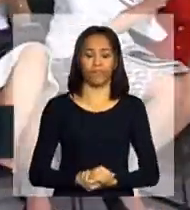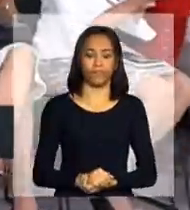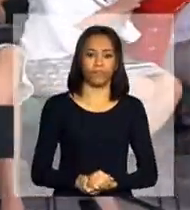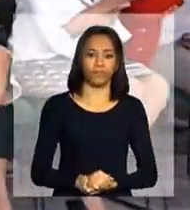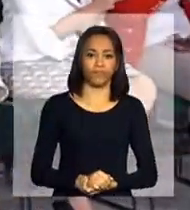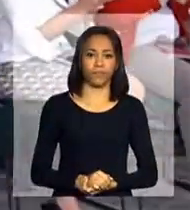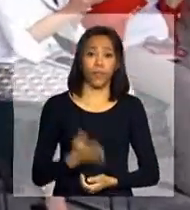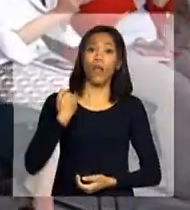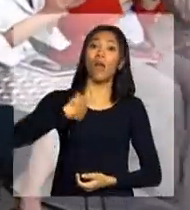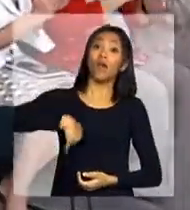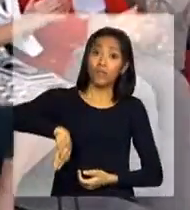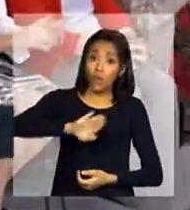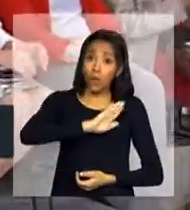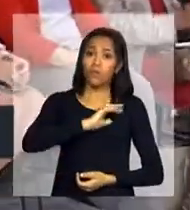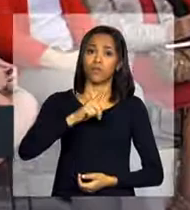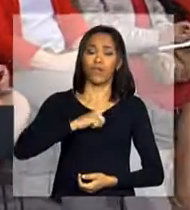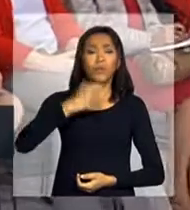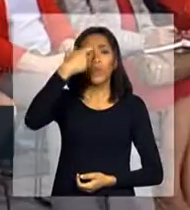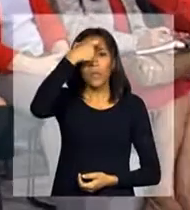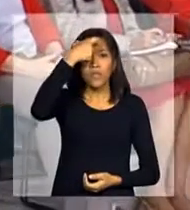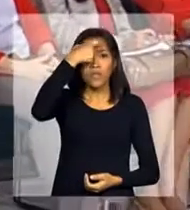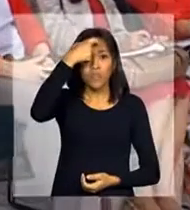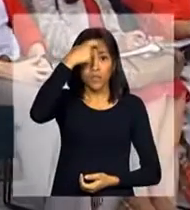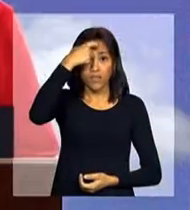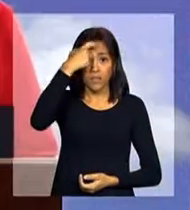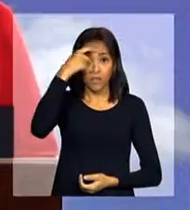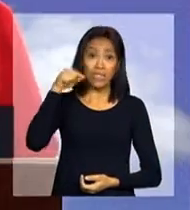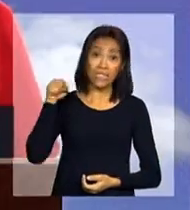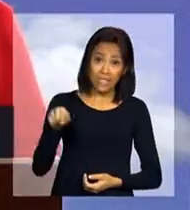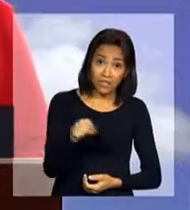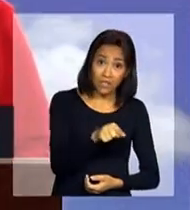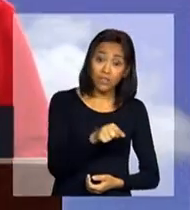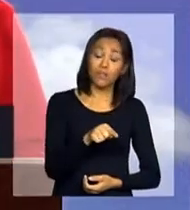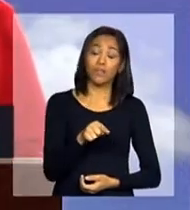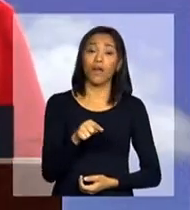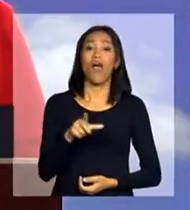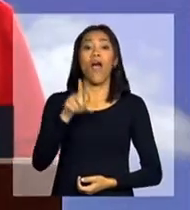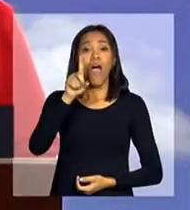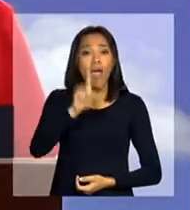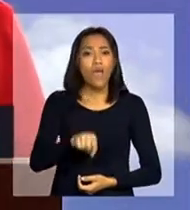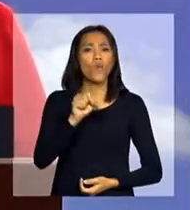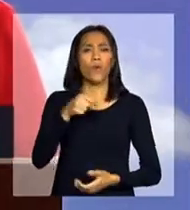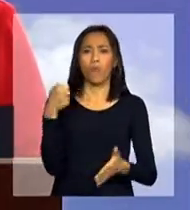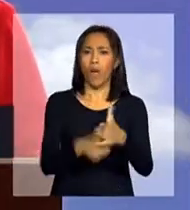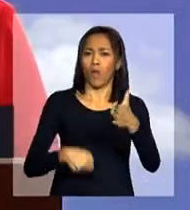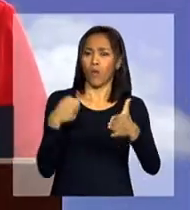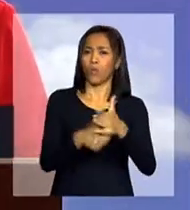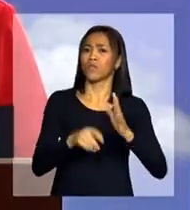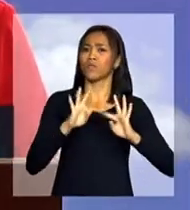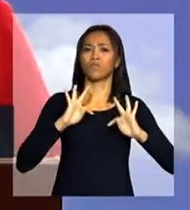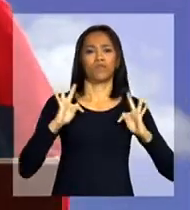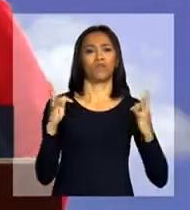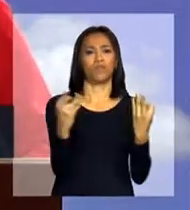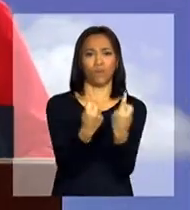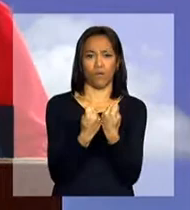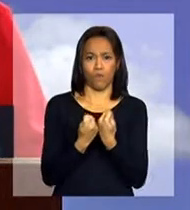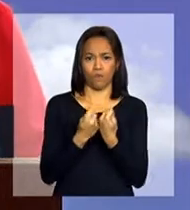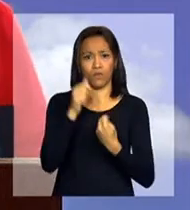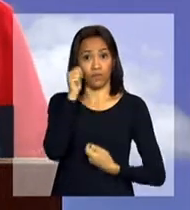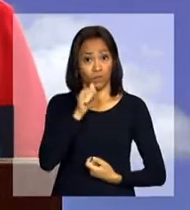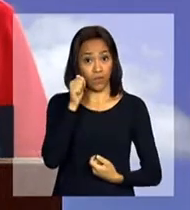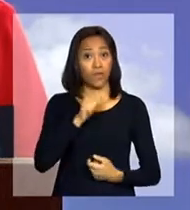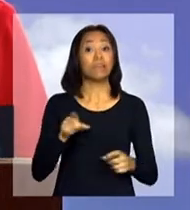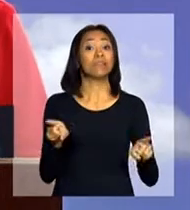Nós temos consciência que, além disso, esta é uma luta de todas as mulheres, de